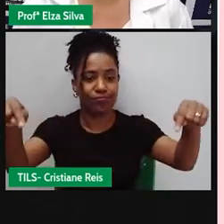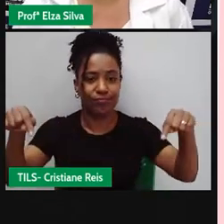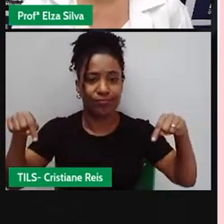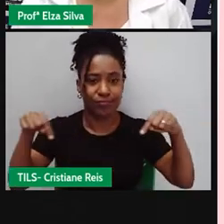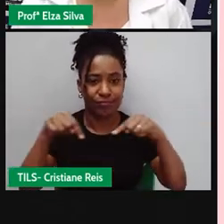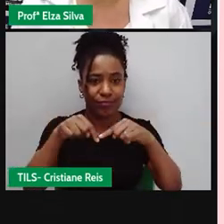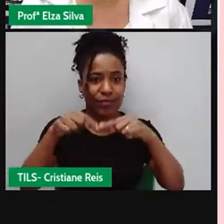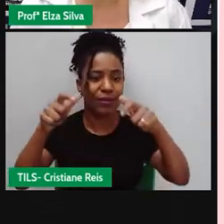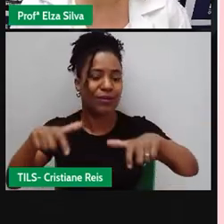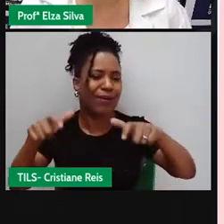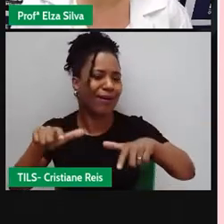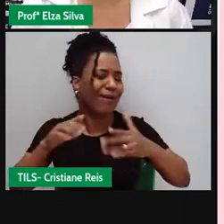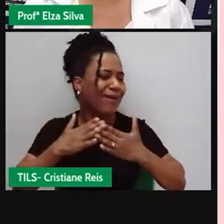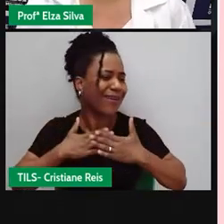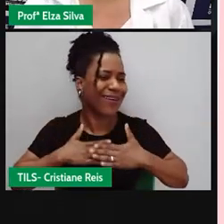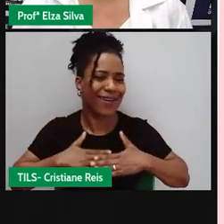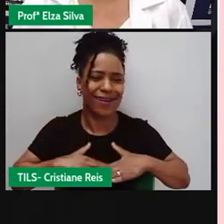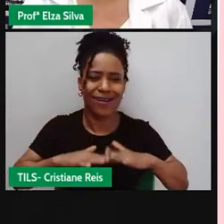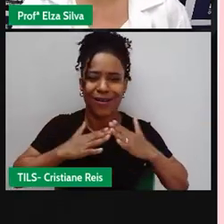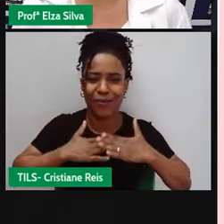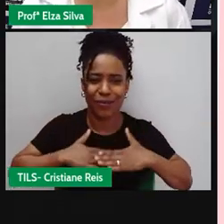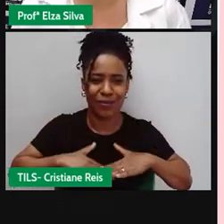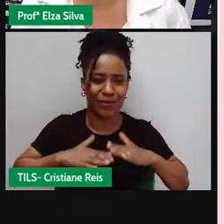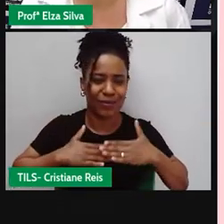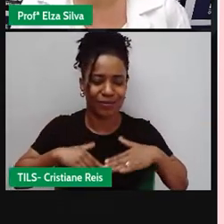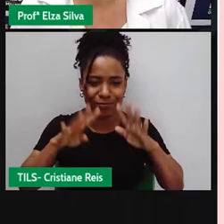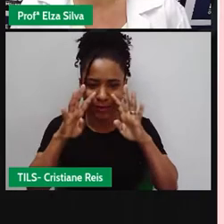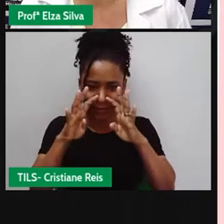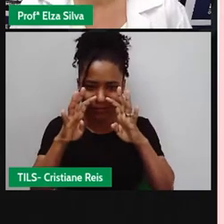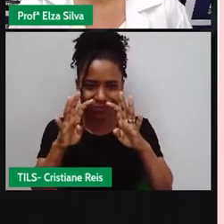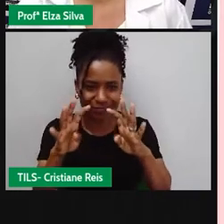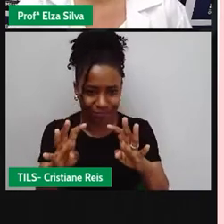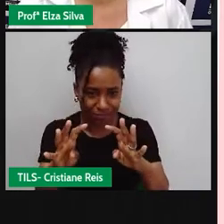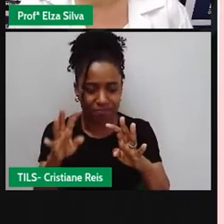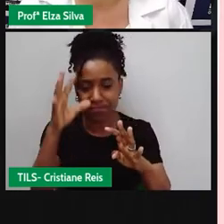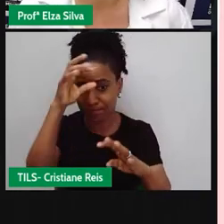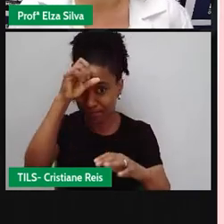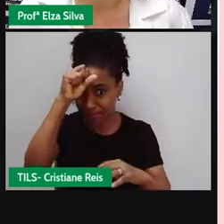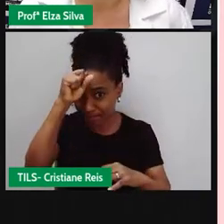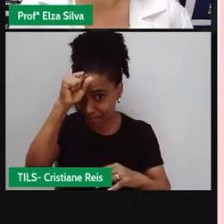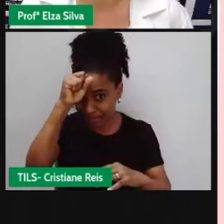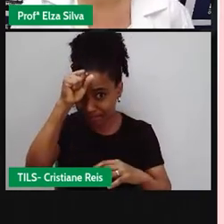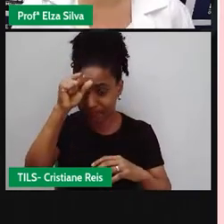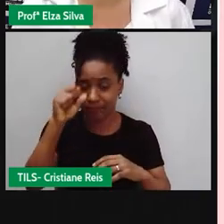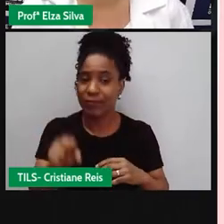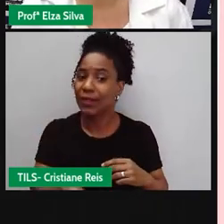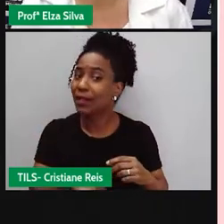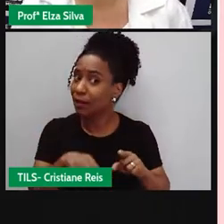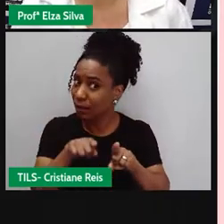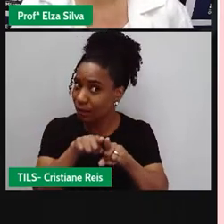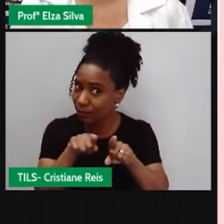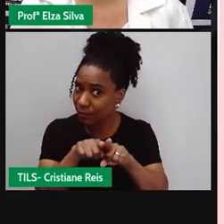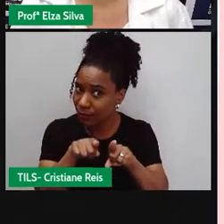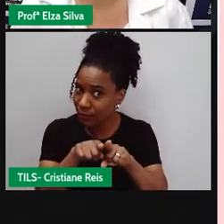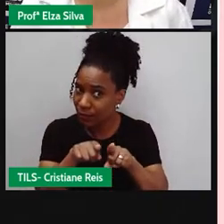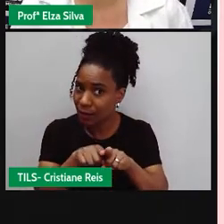tranquilo, para que você possa se concentrar na nossa aula. Não esqueça de, antes,